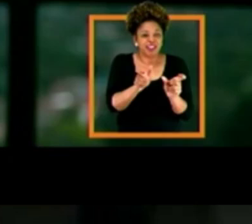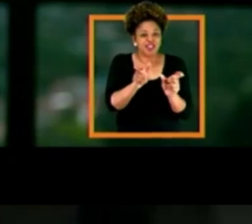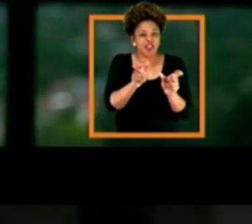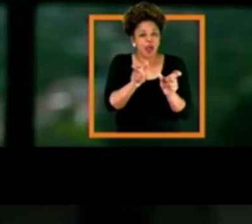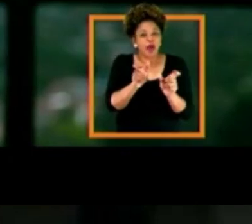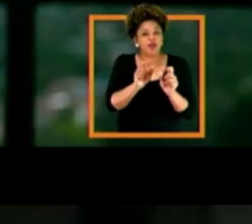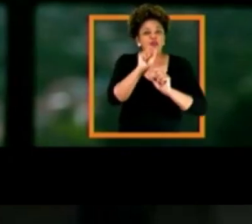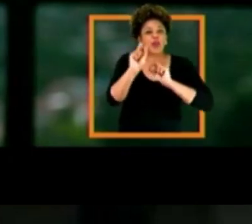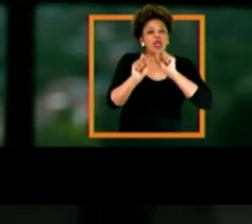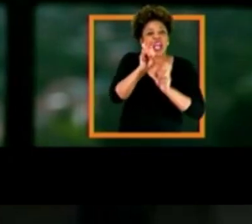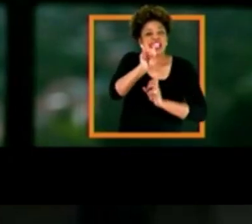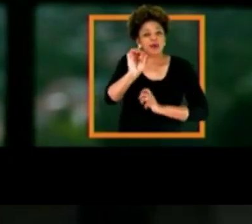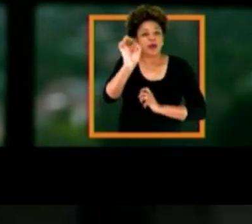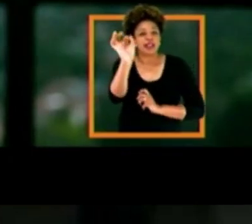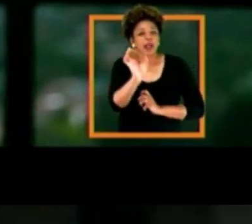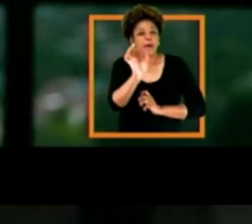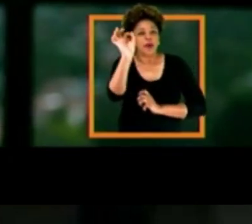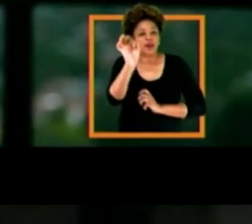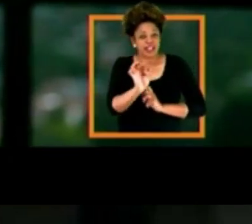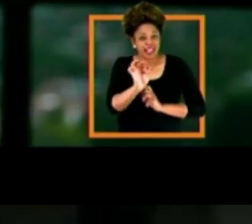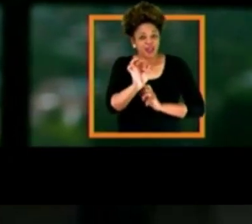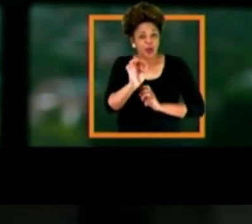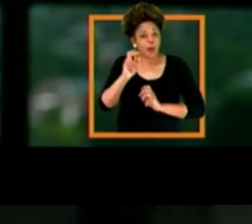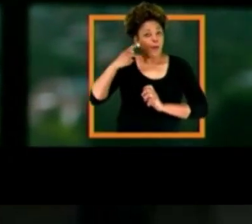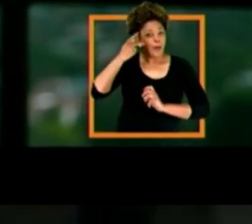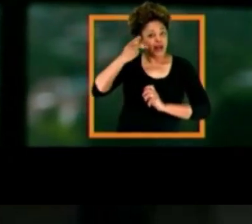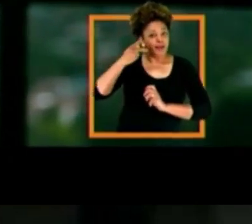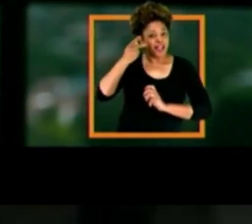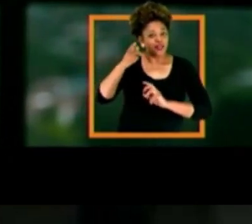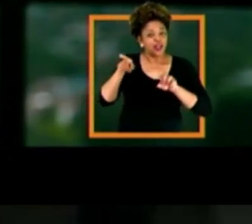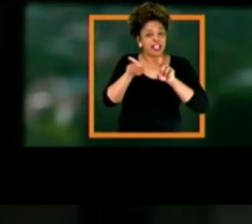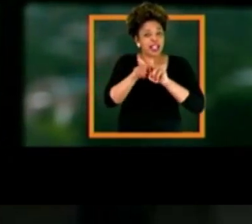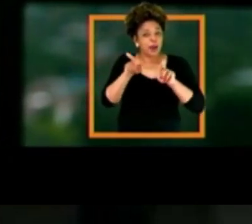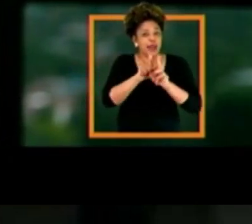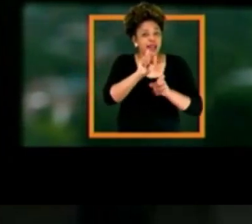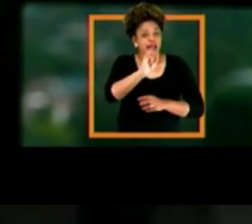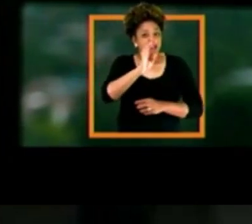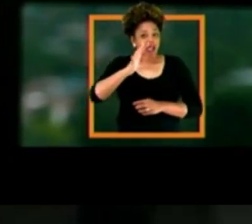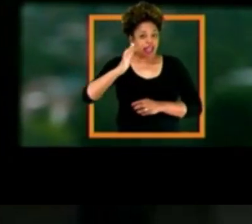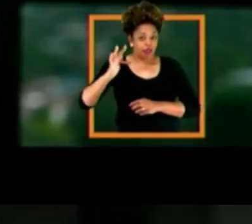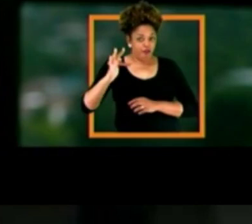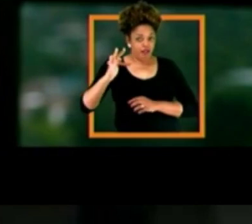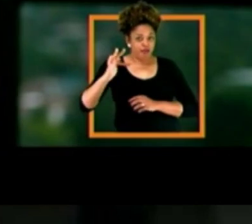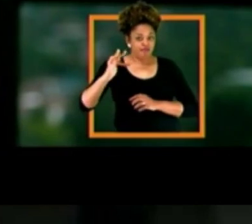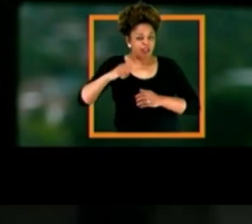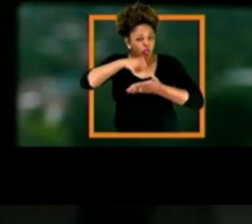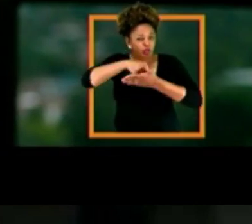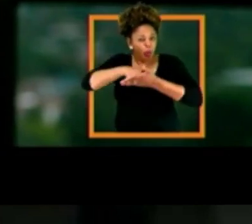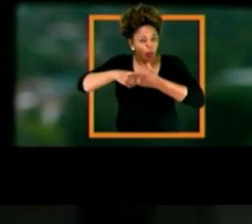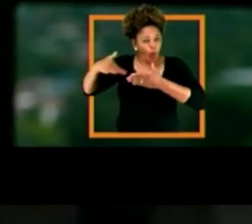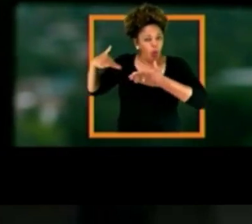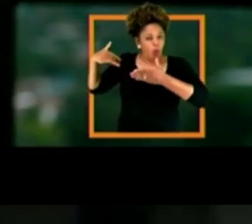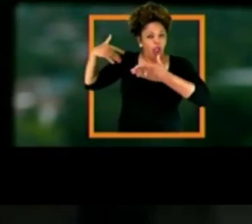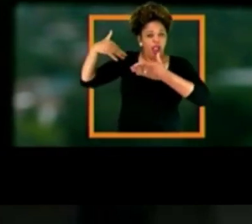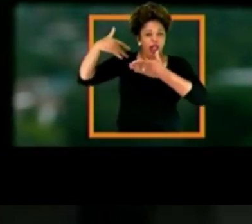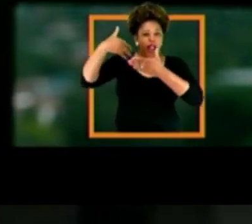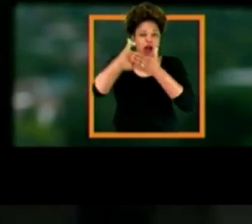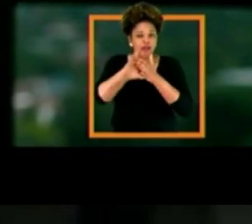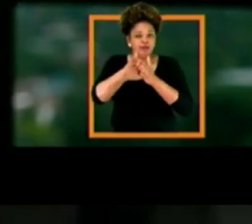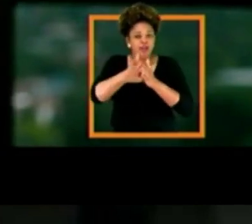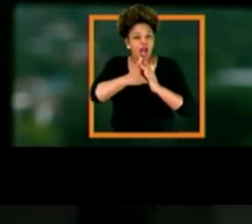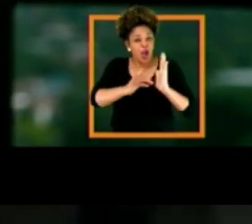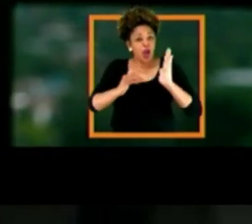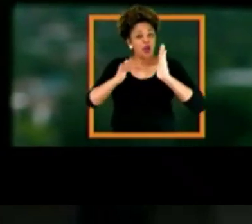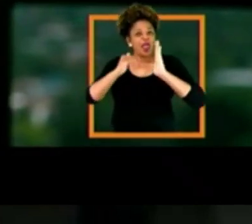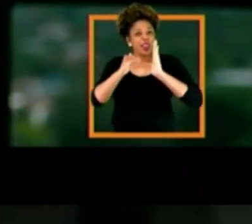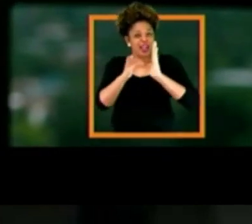representação feminina de pelo menos 50% no nosso parlamento e também nos tribunais superiores. Eu luto por isso há